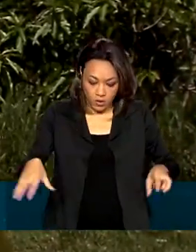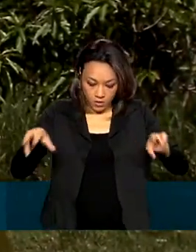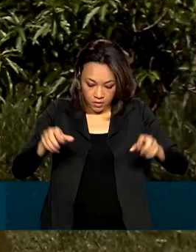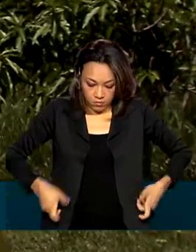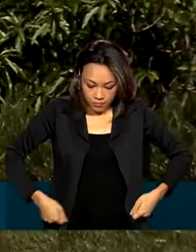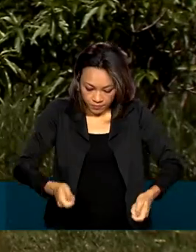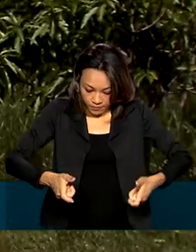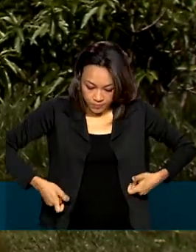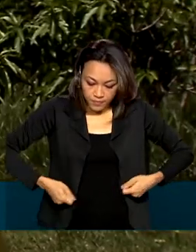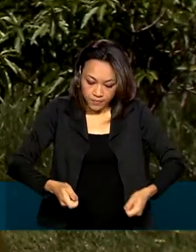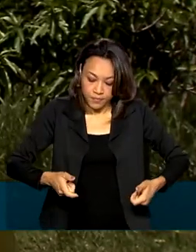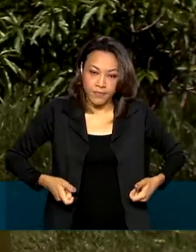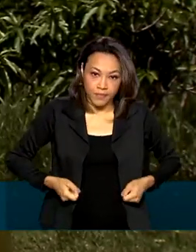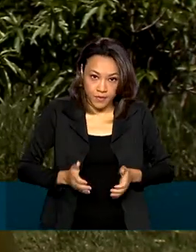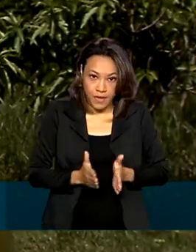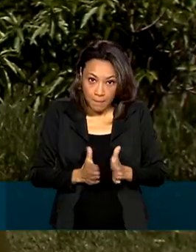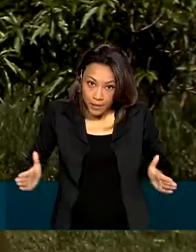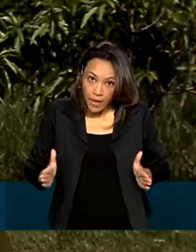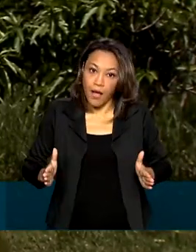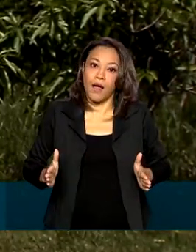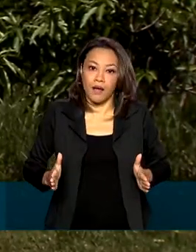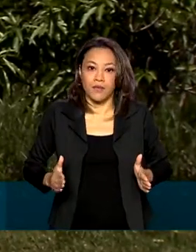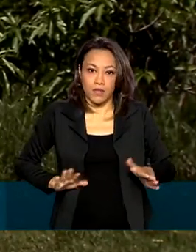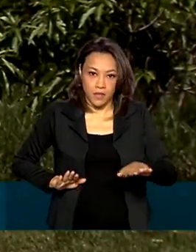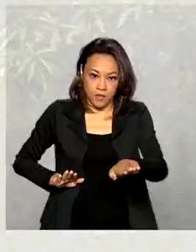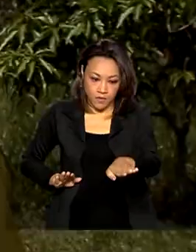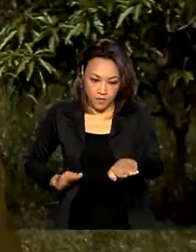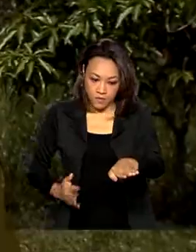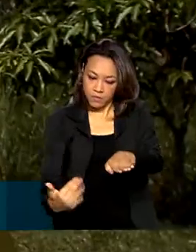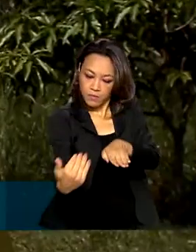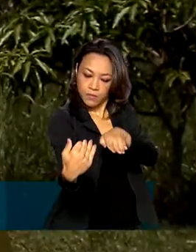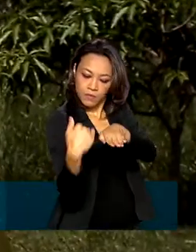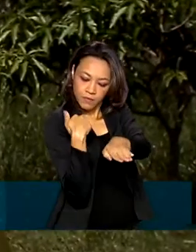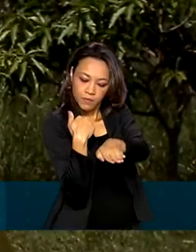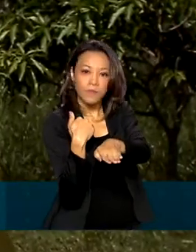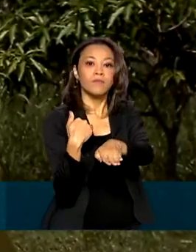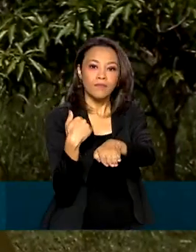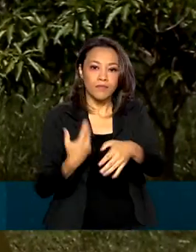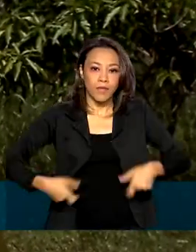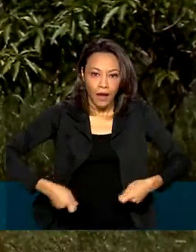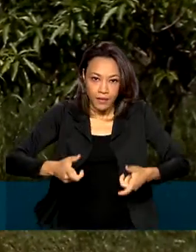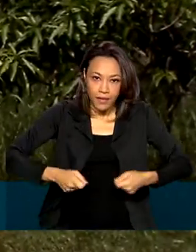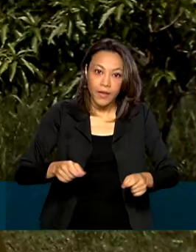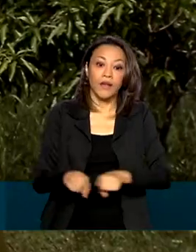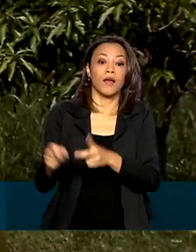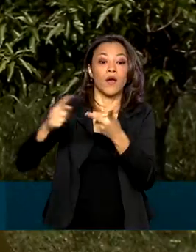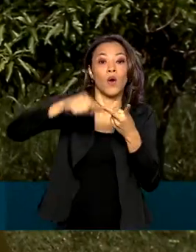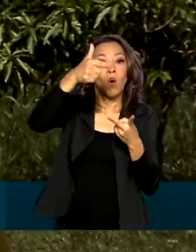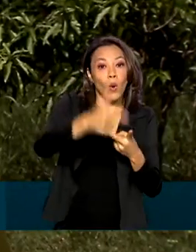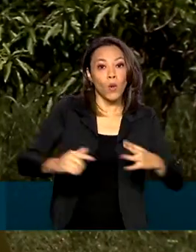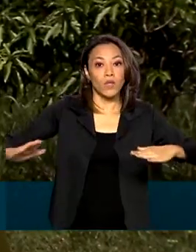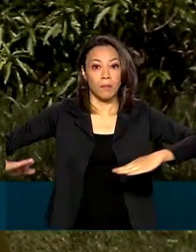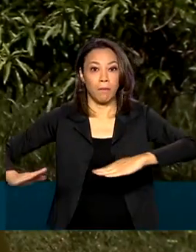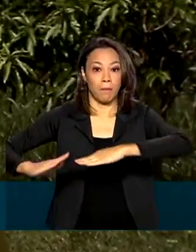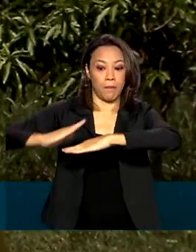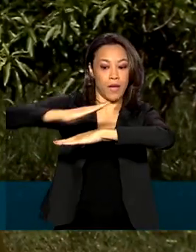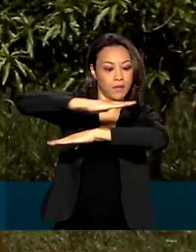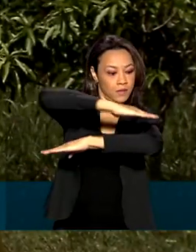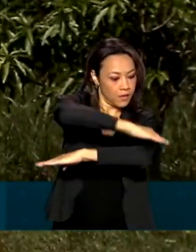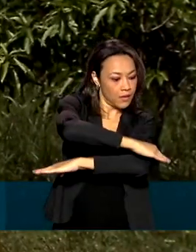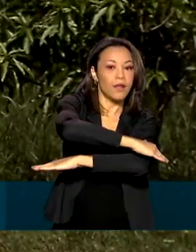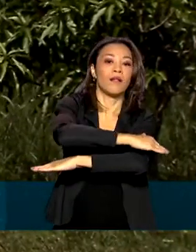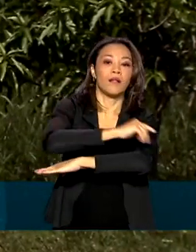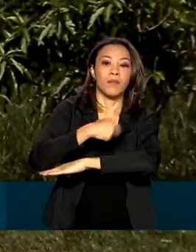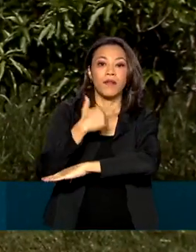rodas, em sentidos opostos ao mesmo tempo. E a gente pretende colocar passarelas para facilitar o acesso, para que ela se